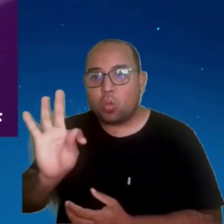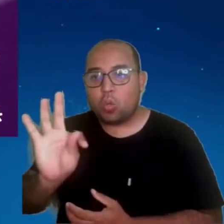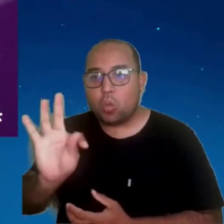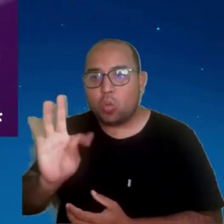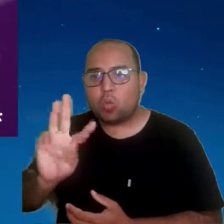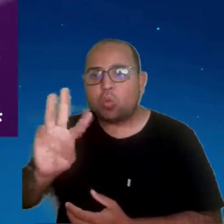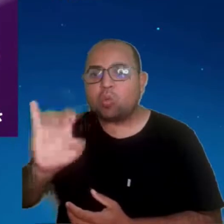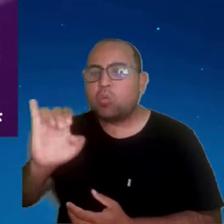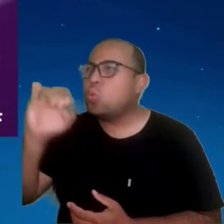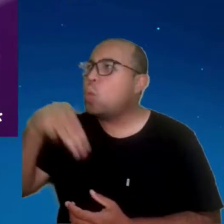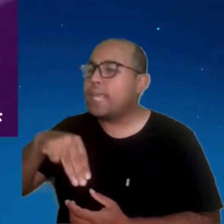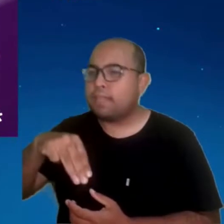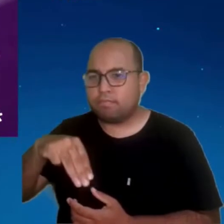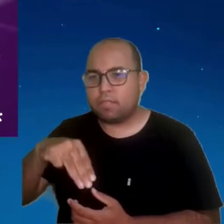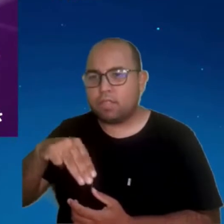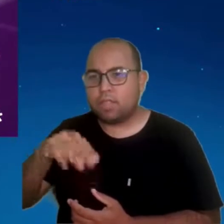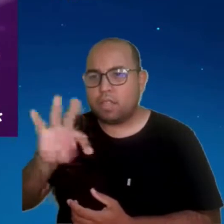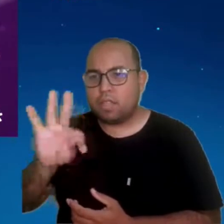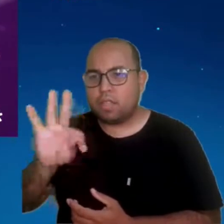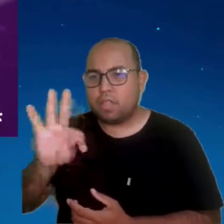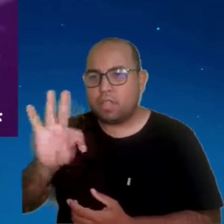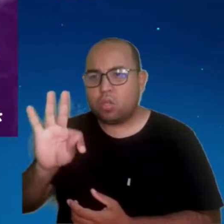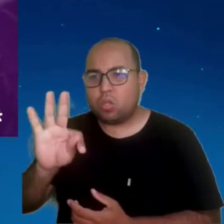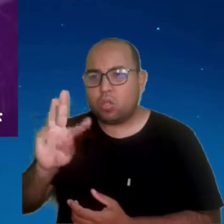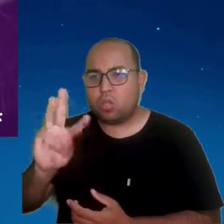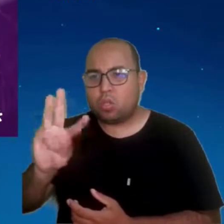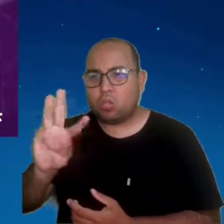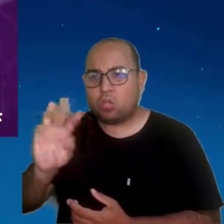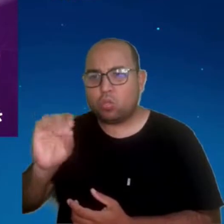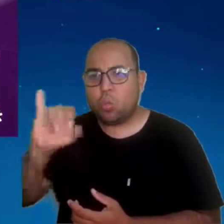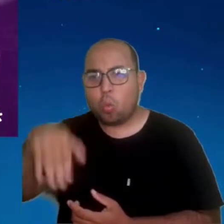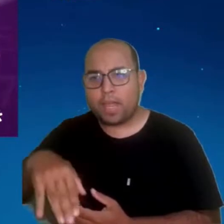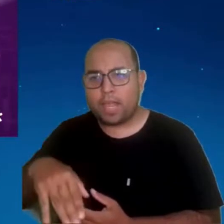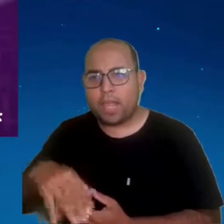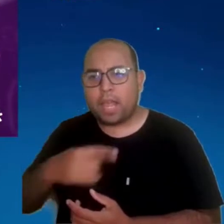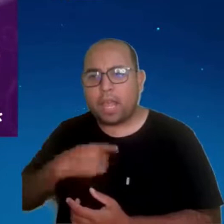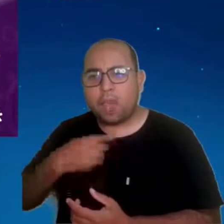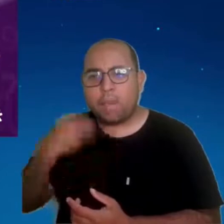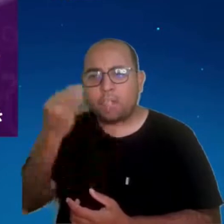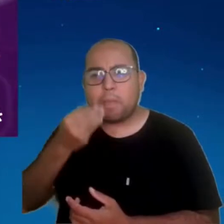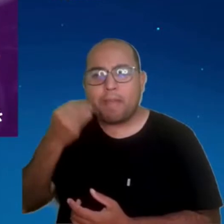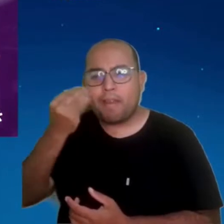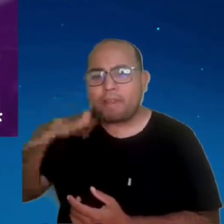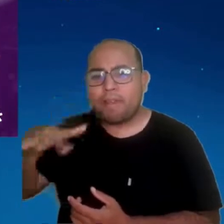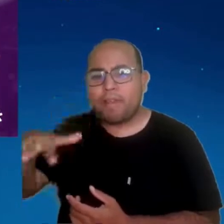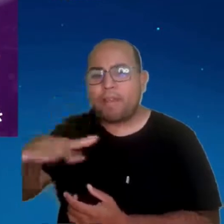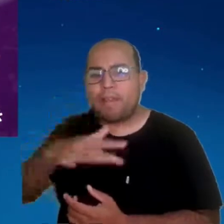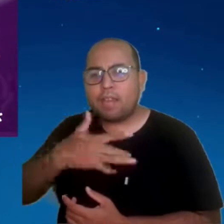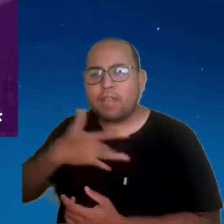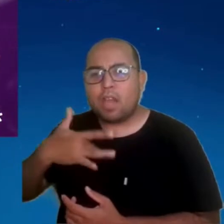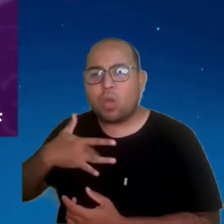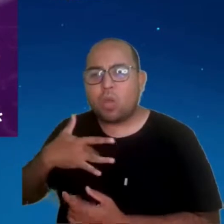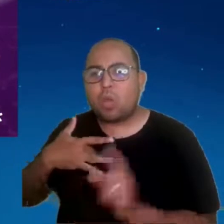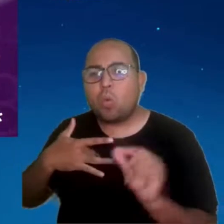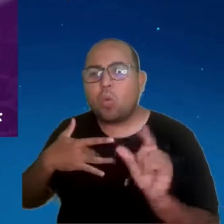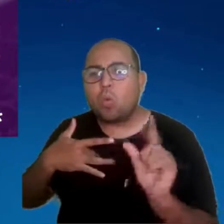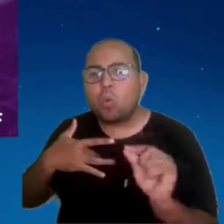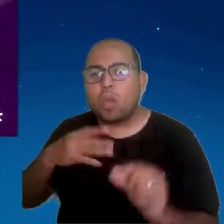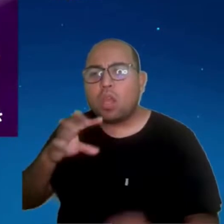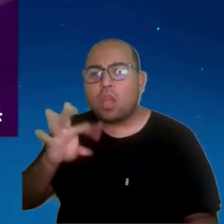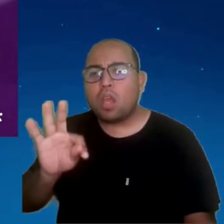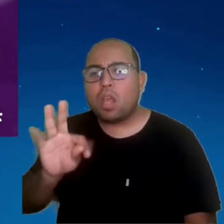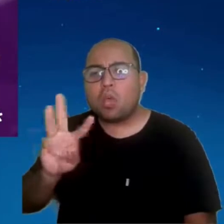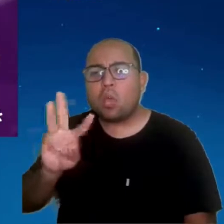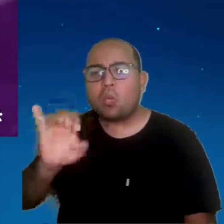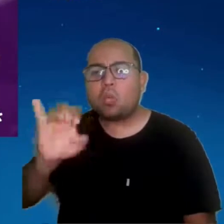se ajuda, acho que ajuda vocês, mas imagina, eu fiz uma experiência na parte de saúde, o é o Digital Twin? Só abrindo aqui, não estava no meu roteiro, mas acho